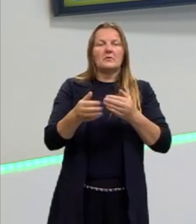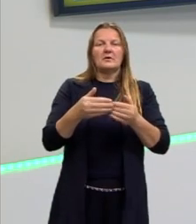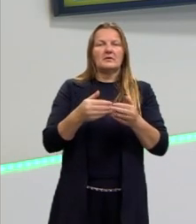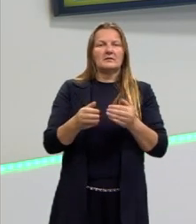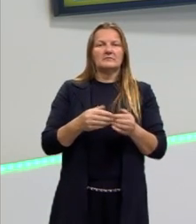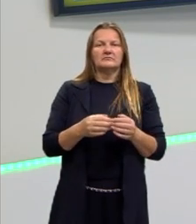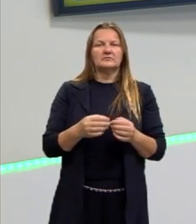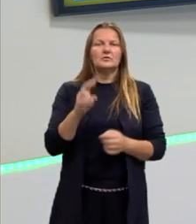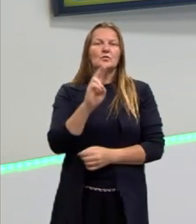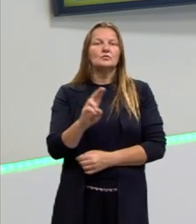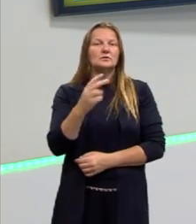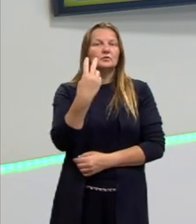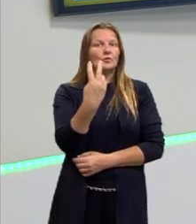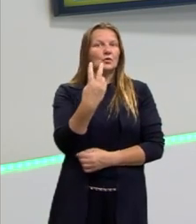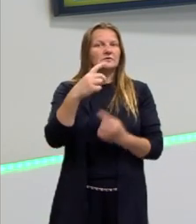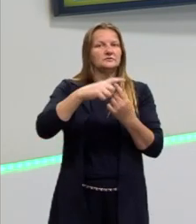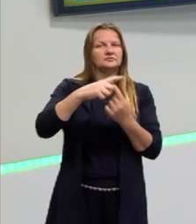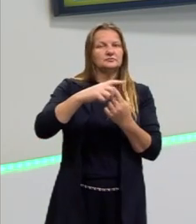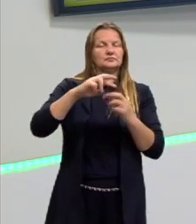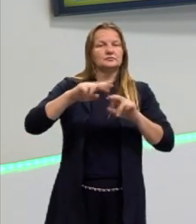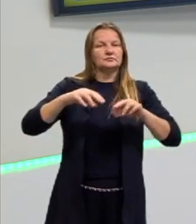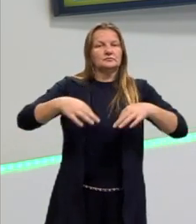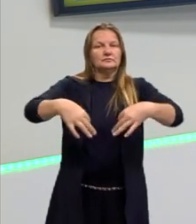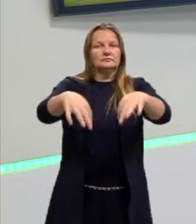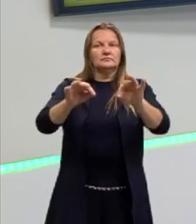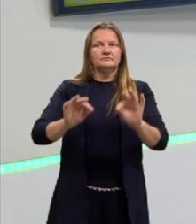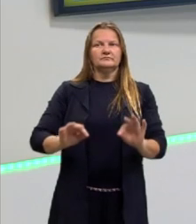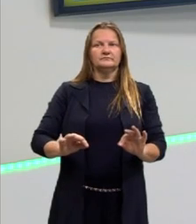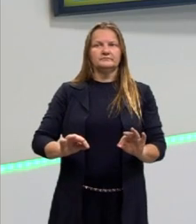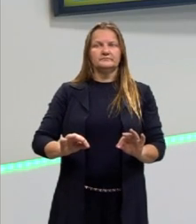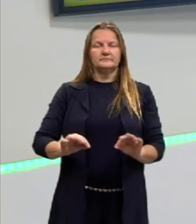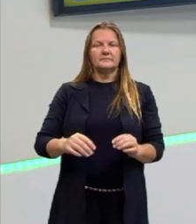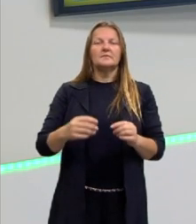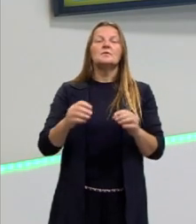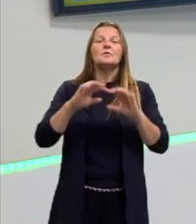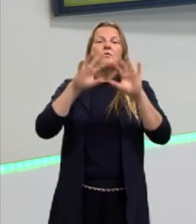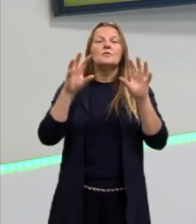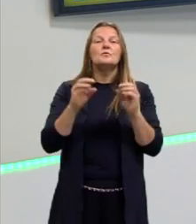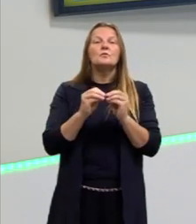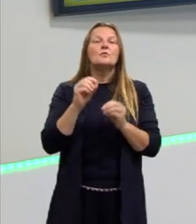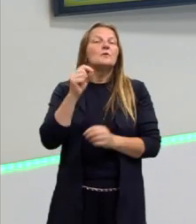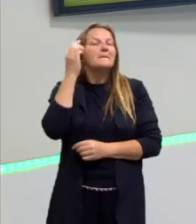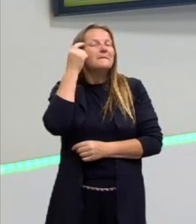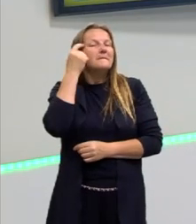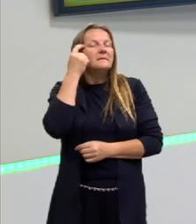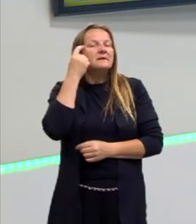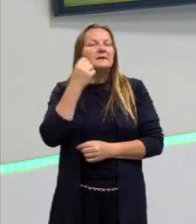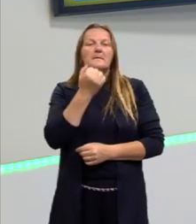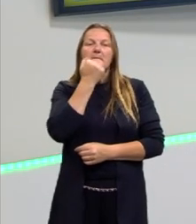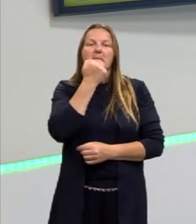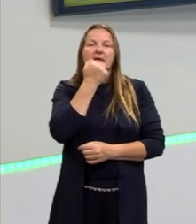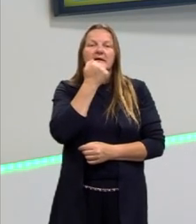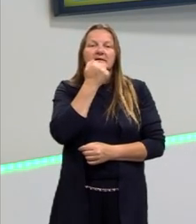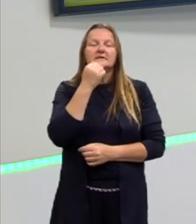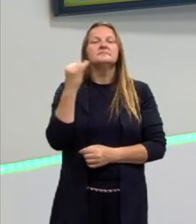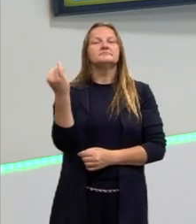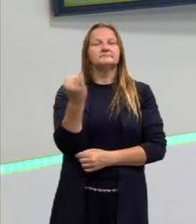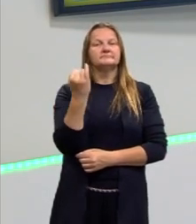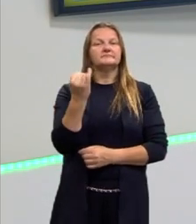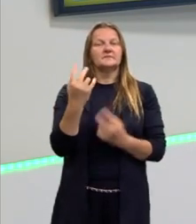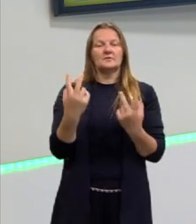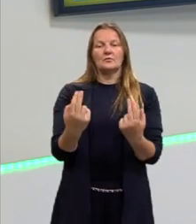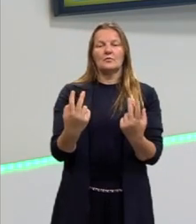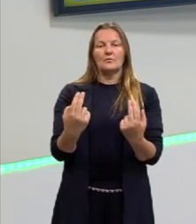utilizando dois tipos de tecidos. Então, gente chega à conclusão que, para as pedras, vai ocorrer a mesma